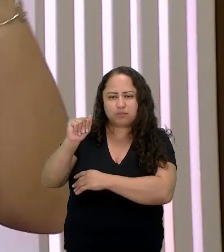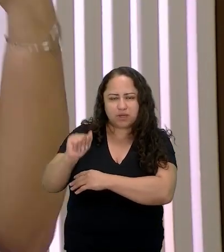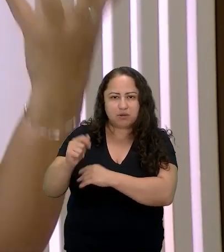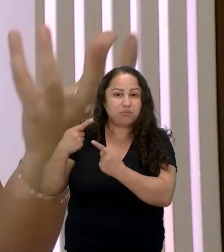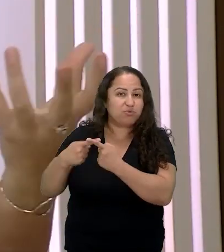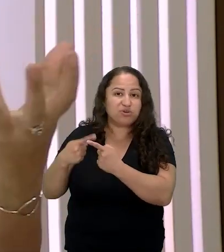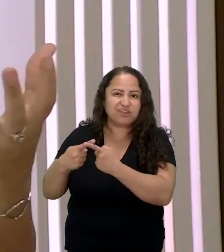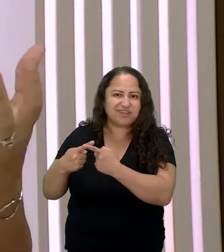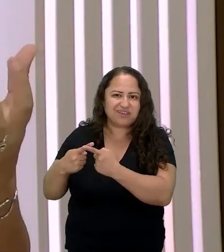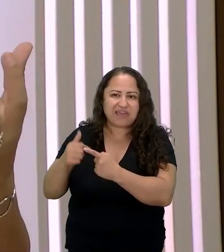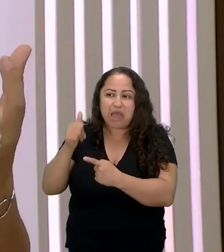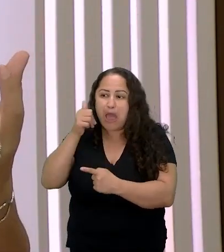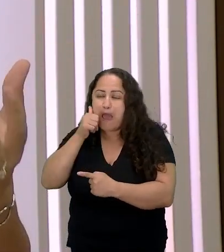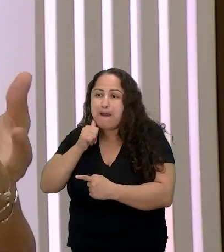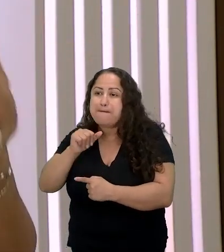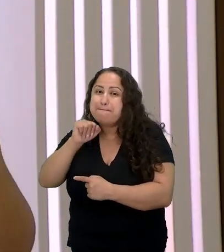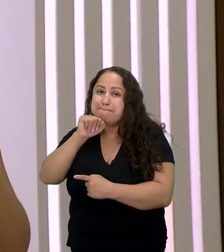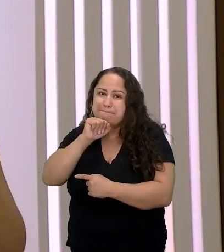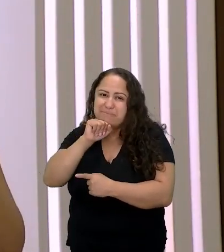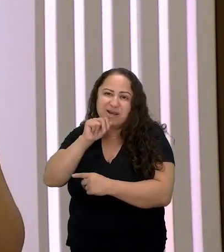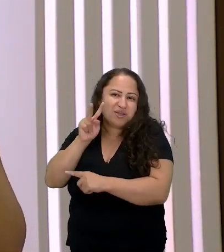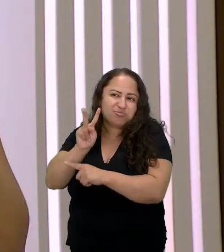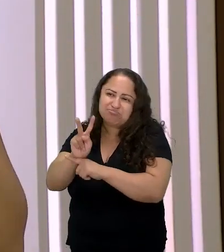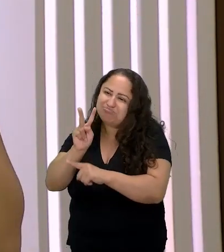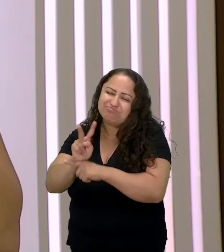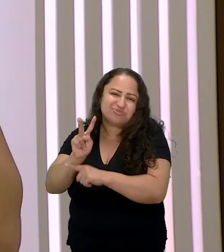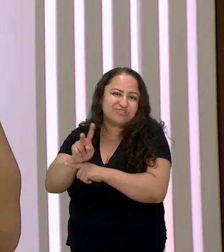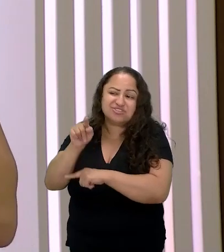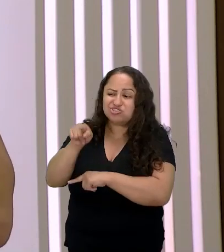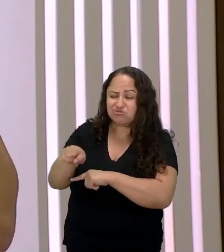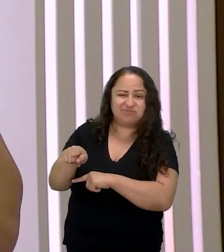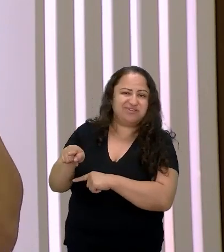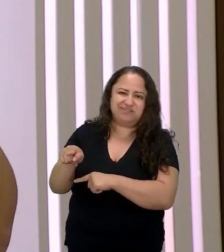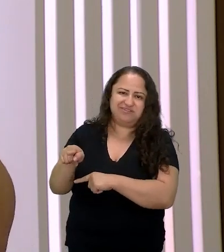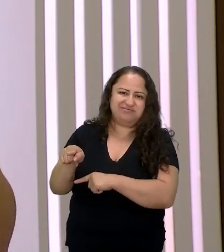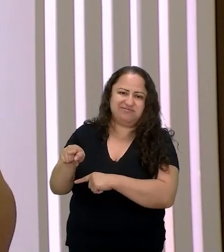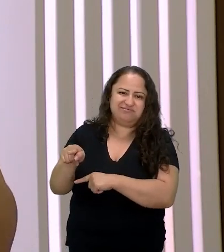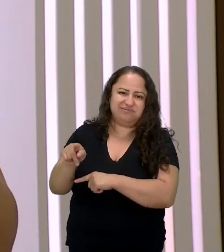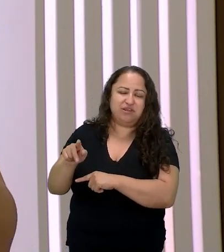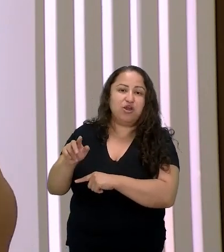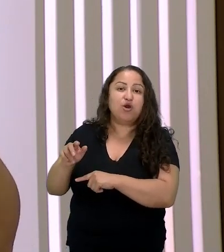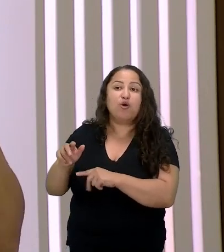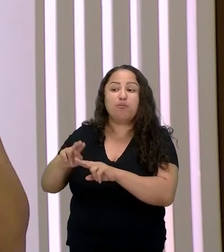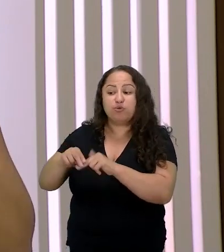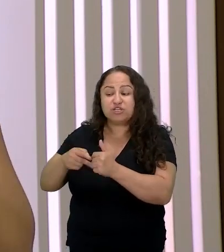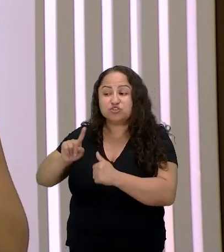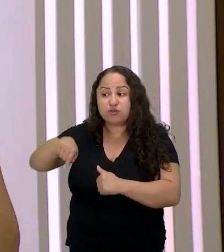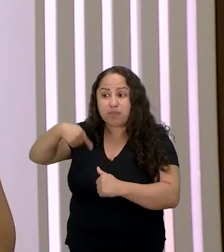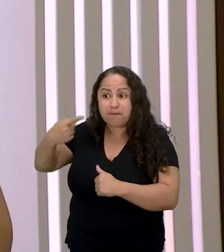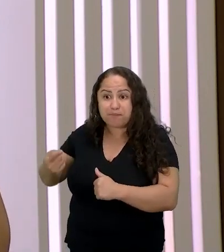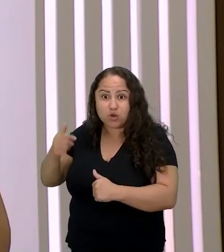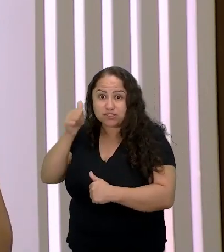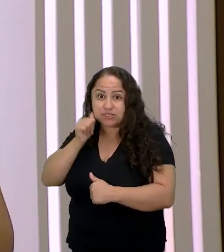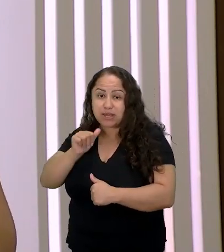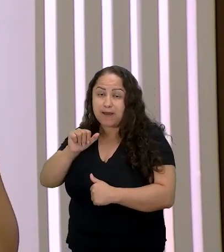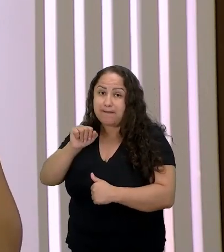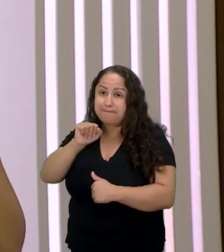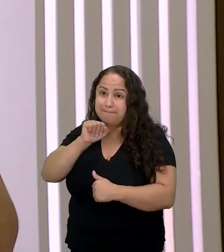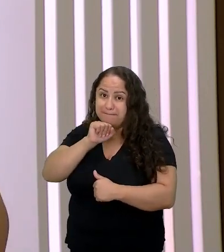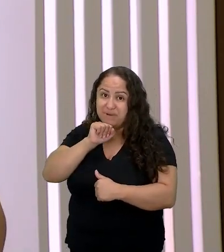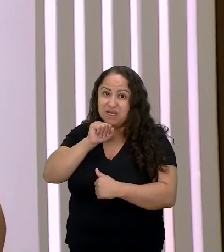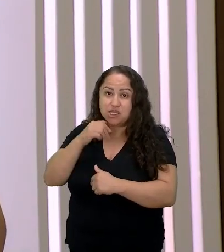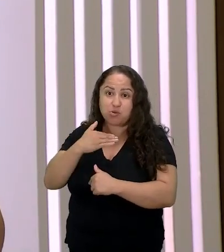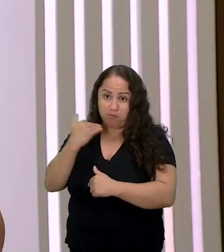por conta de ter sofrido essa violência a Tituba aí por conta da morte de sua mãe ela se torna uma quilombola livre